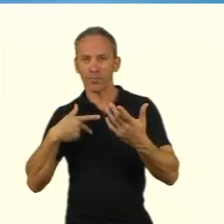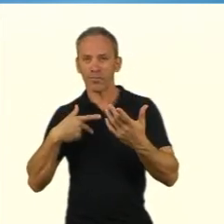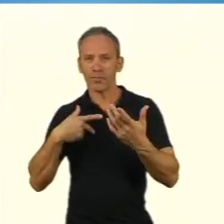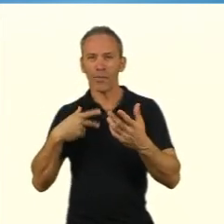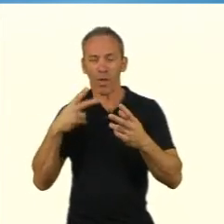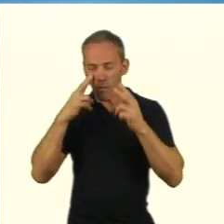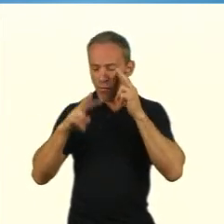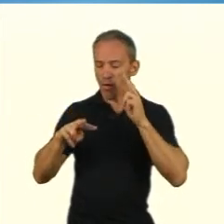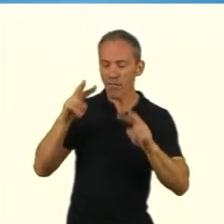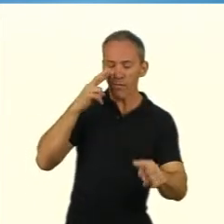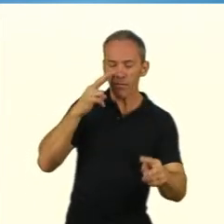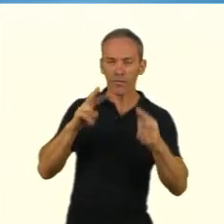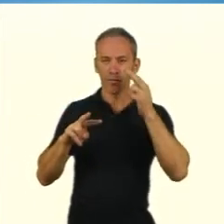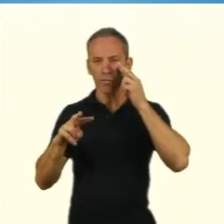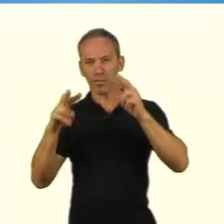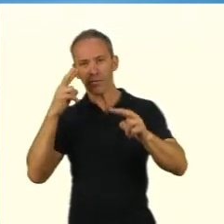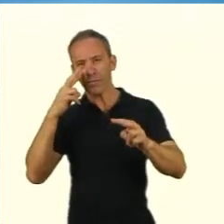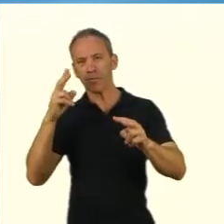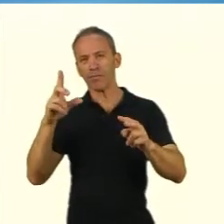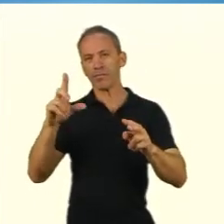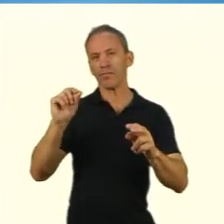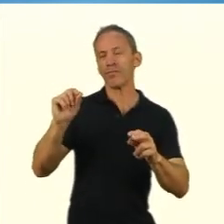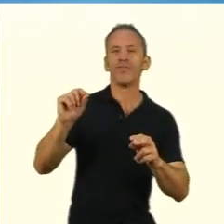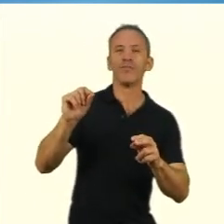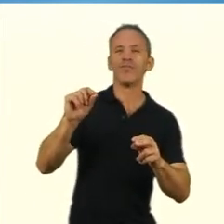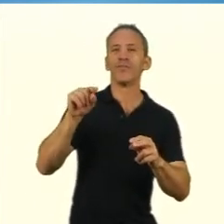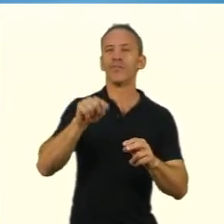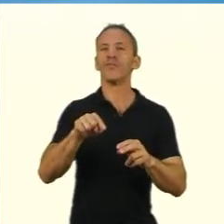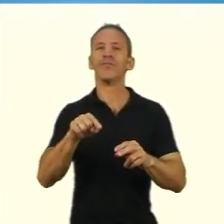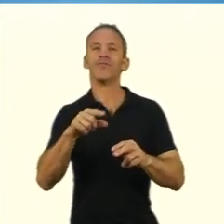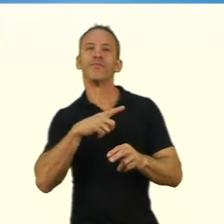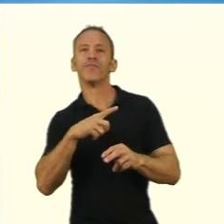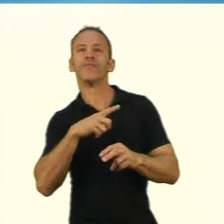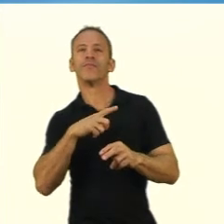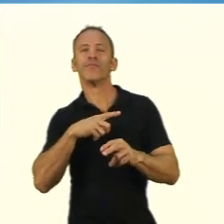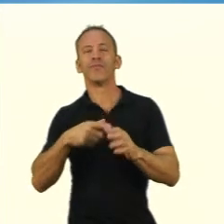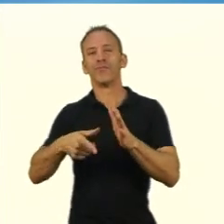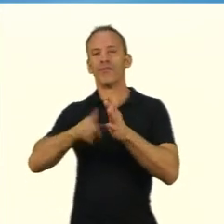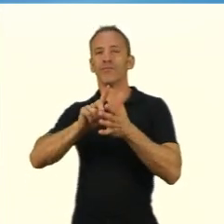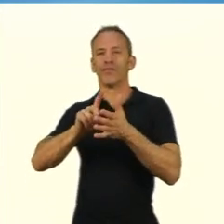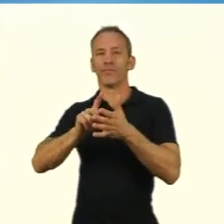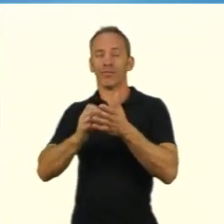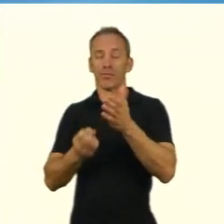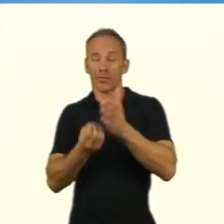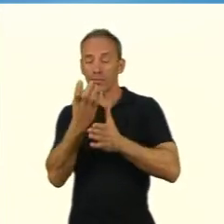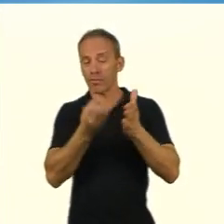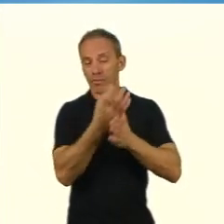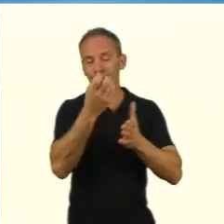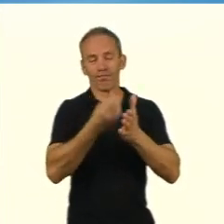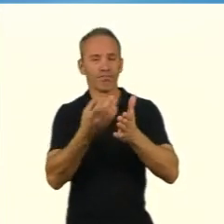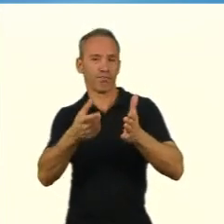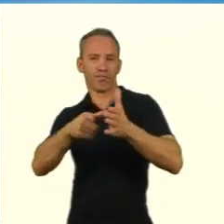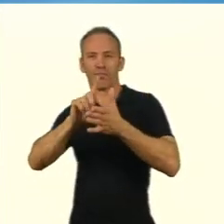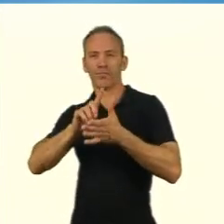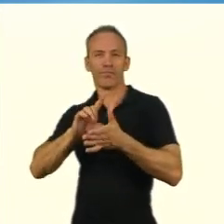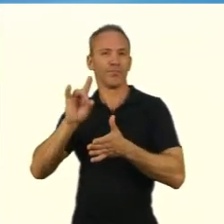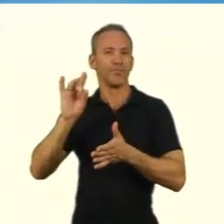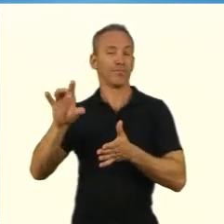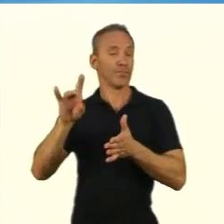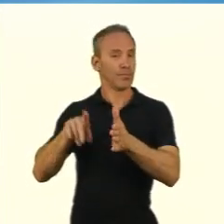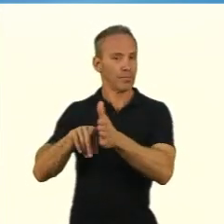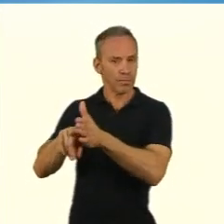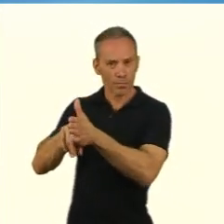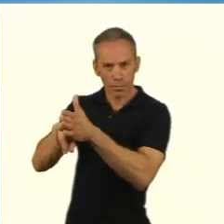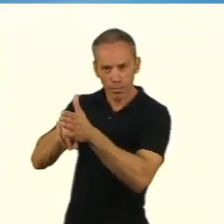da pesquisa uma pesquisa não necessariamente é um trabalho de confirmação daquilo que eu afirmei muitas vezes uma pesquisa